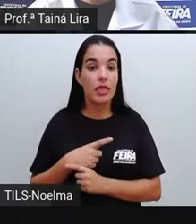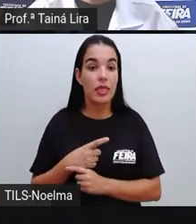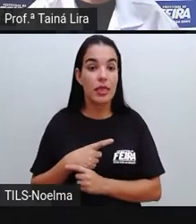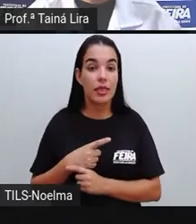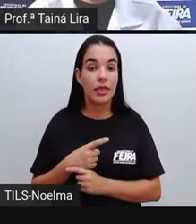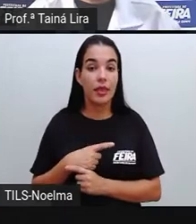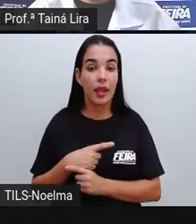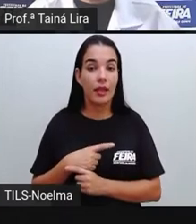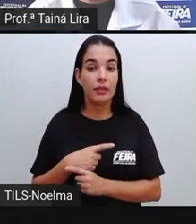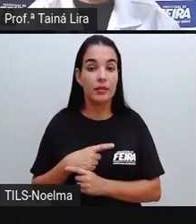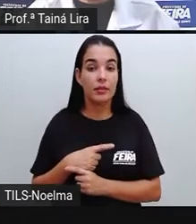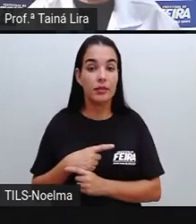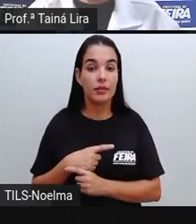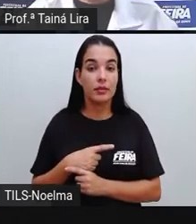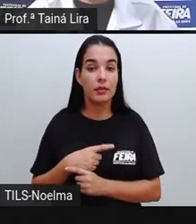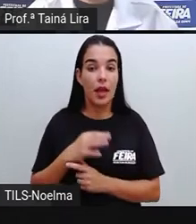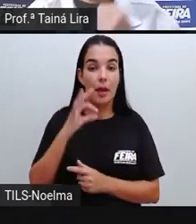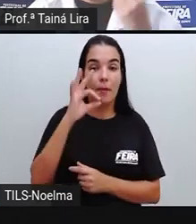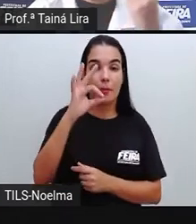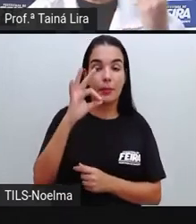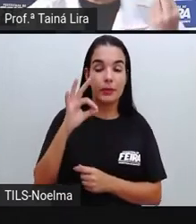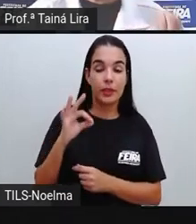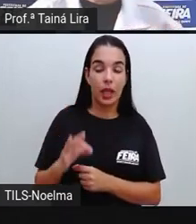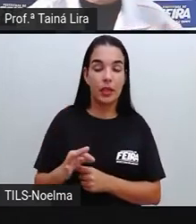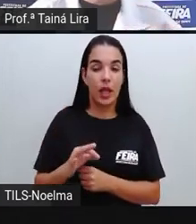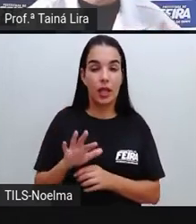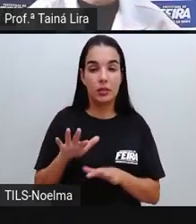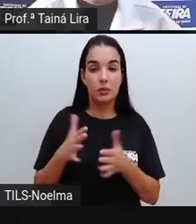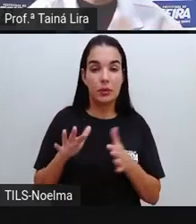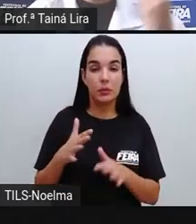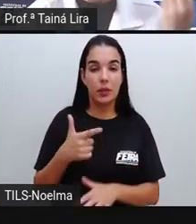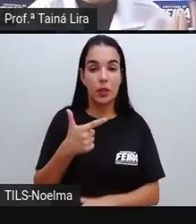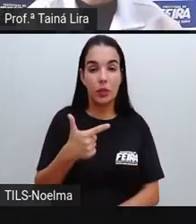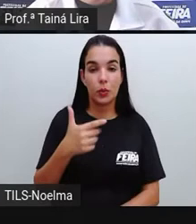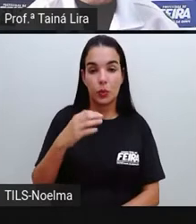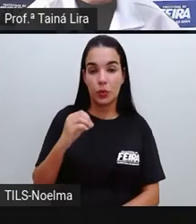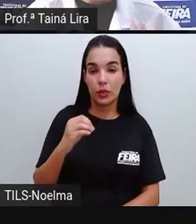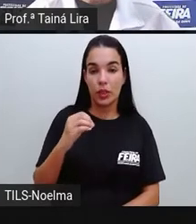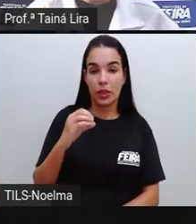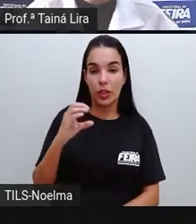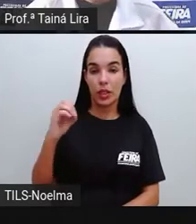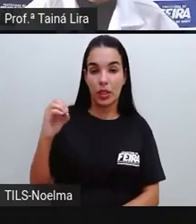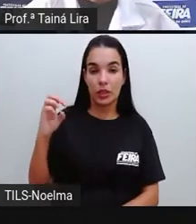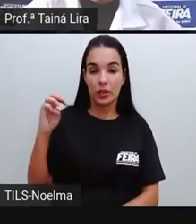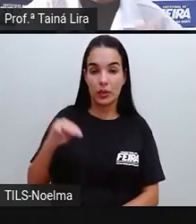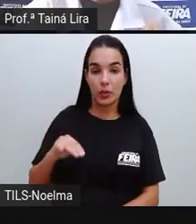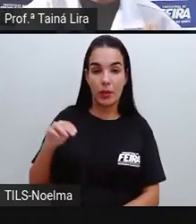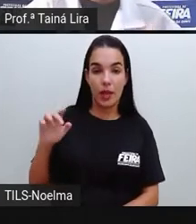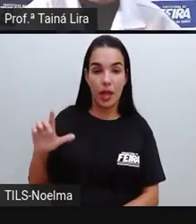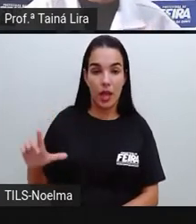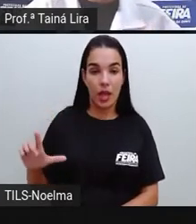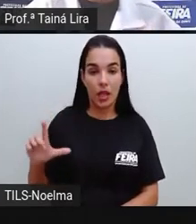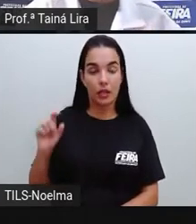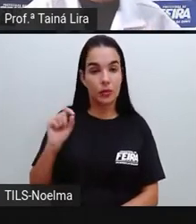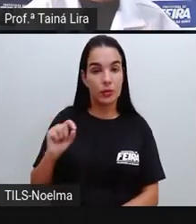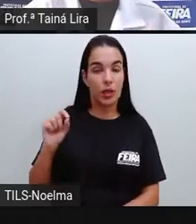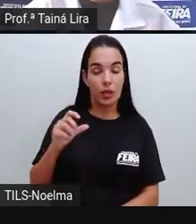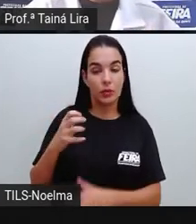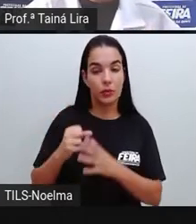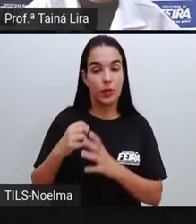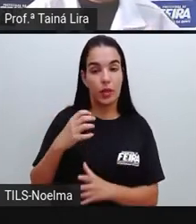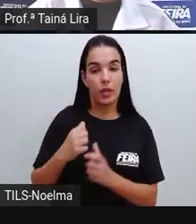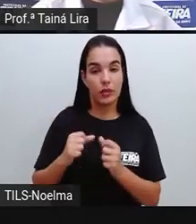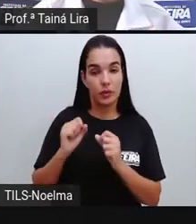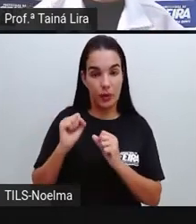são consideradas a cada 200 mililitros ou ML, né, desse leite, tá?